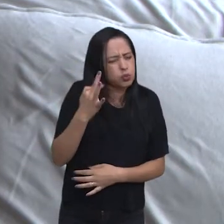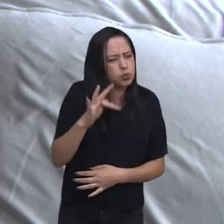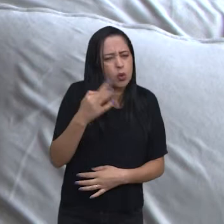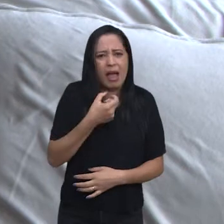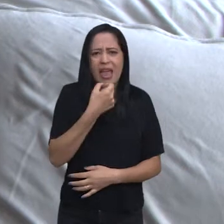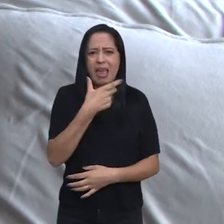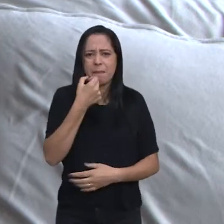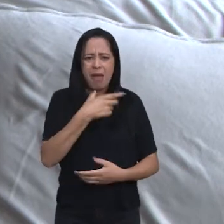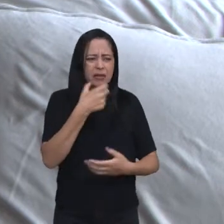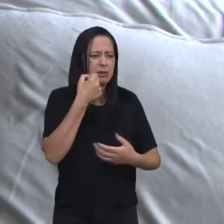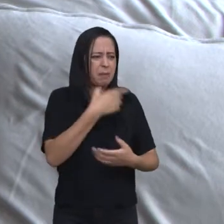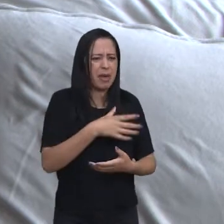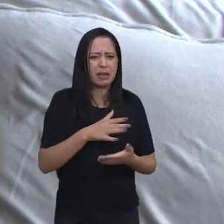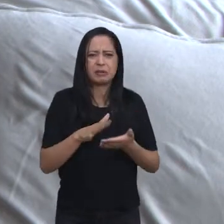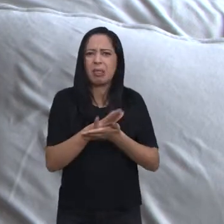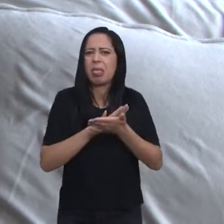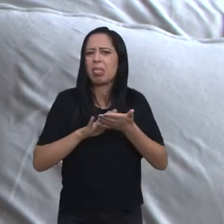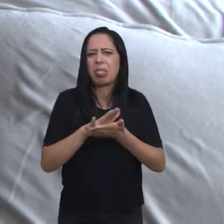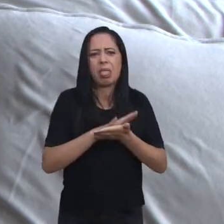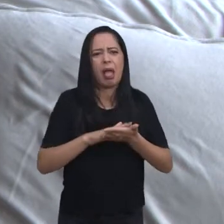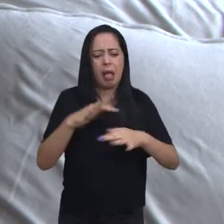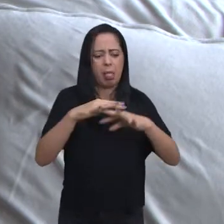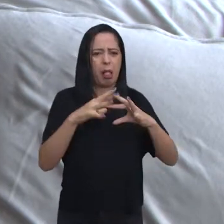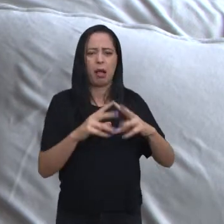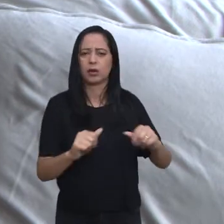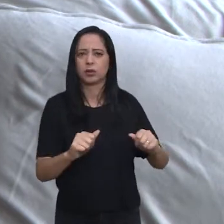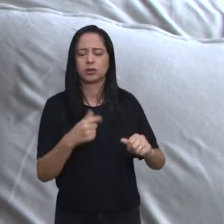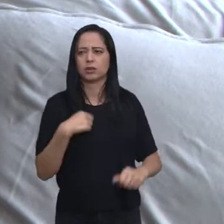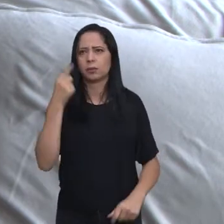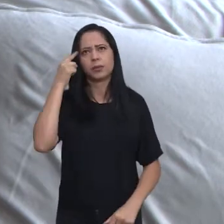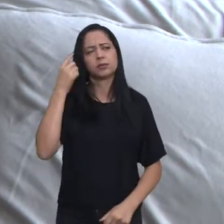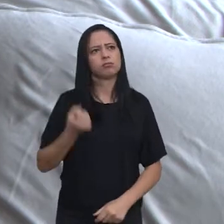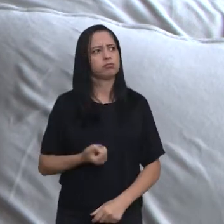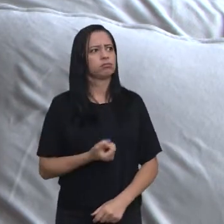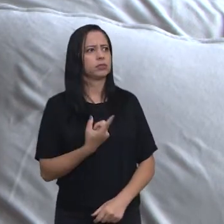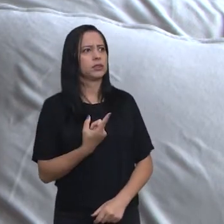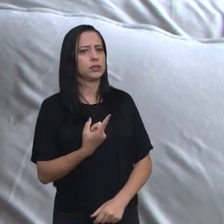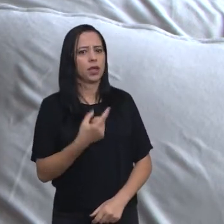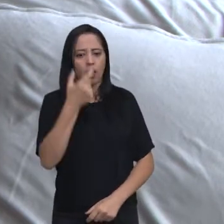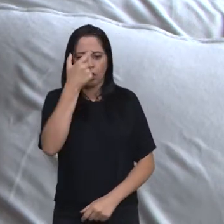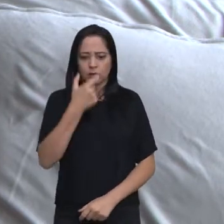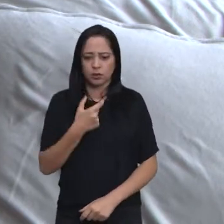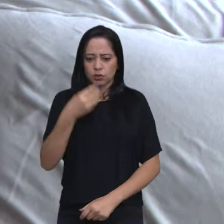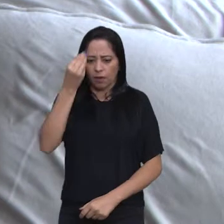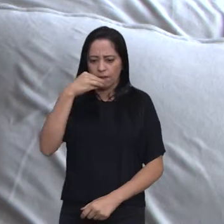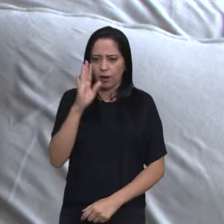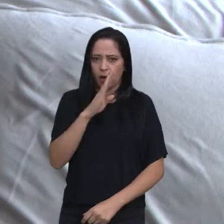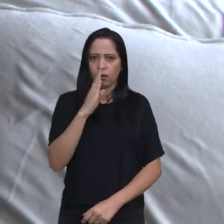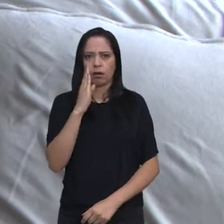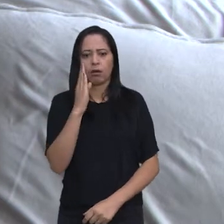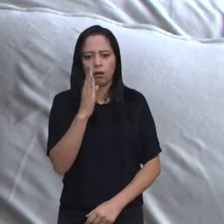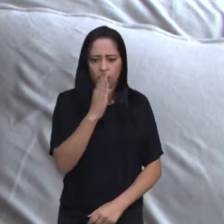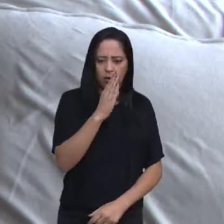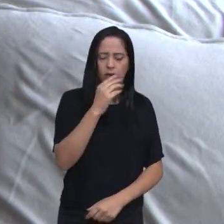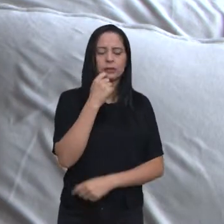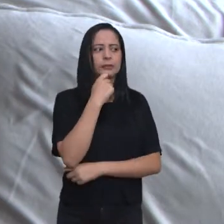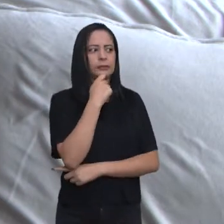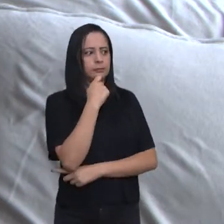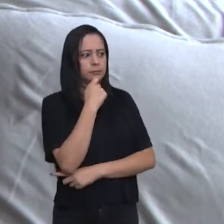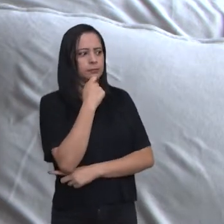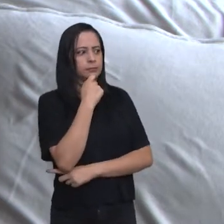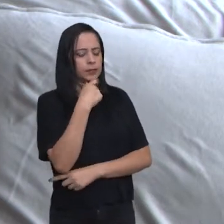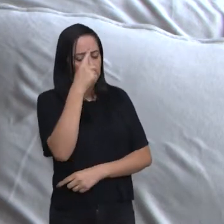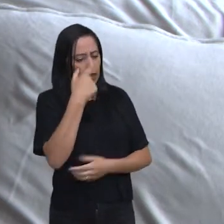nada. E aí eu comecei a achar estranho, porque também me dava fraqueza. E aí eu falei, tem alguma coisa